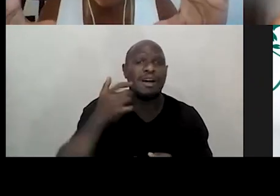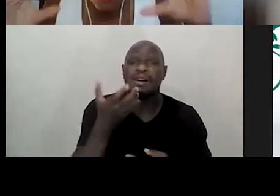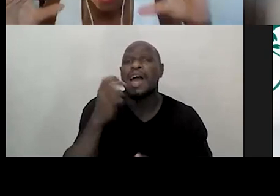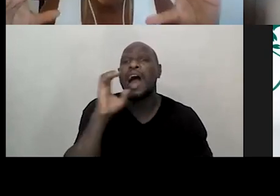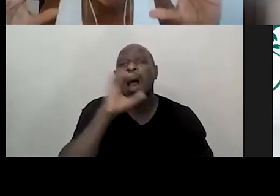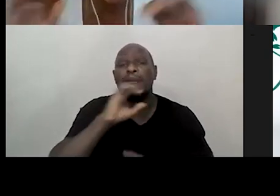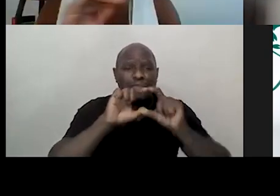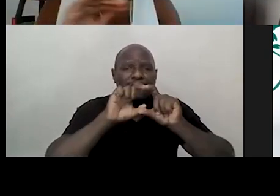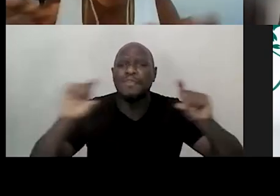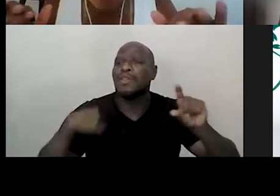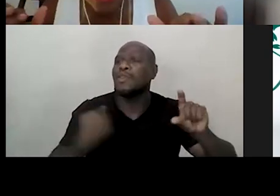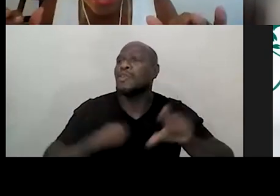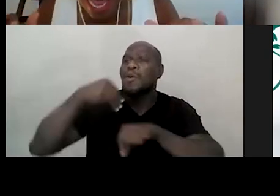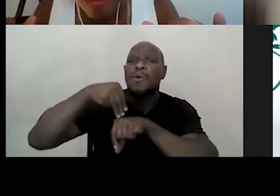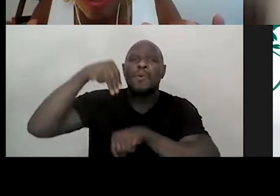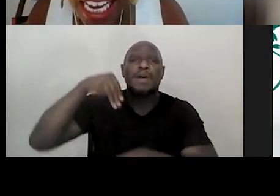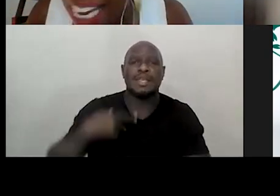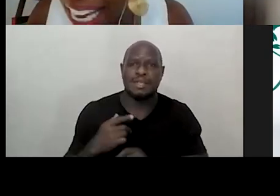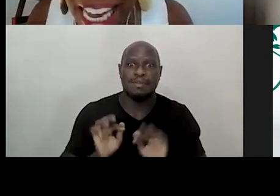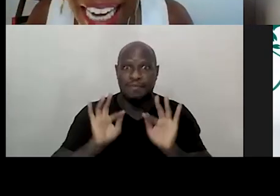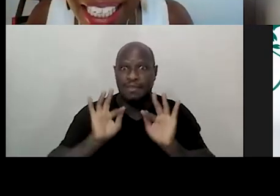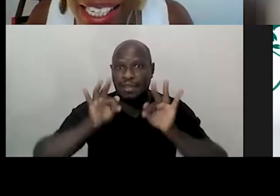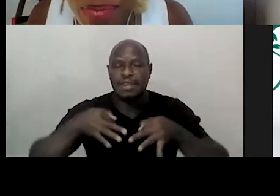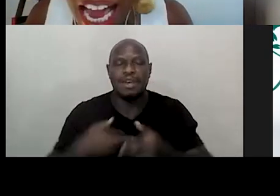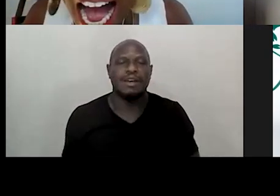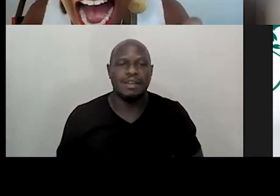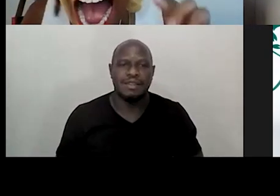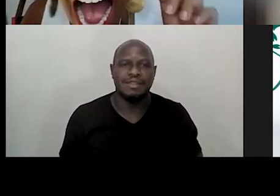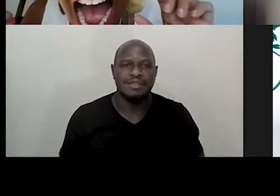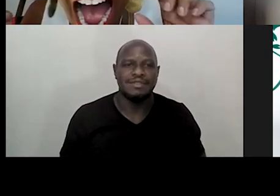nosso mestre, Amir Haddad, para finalizar. aqui.